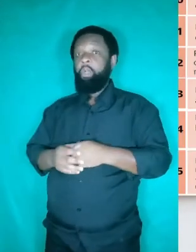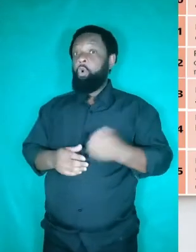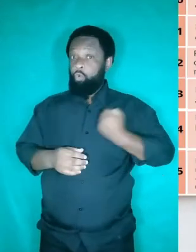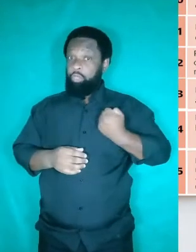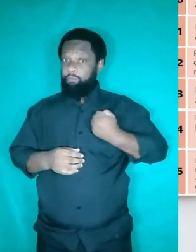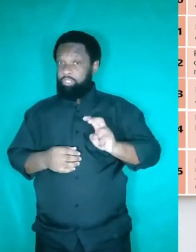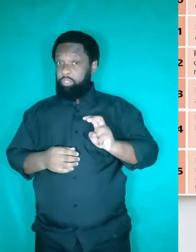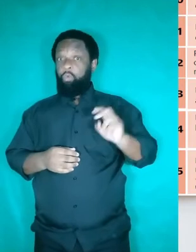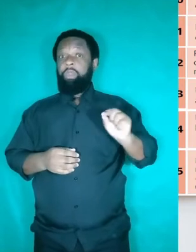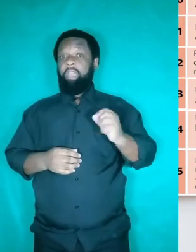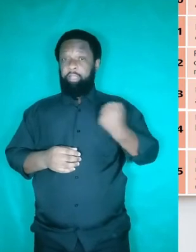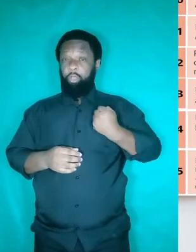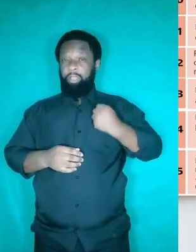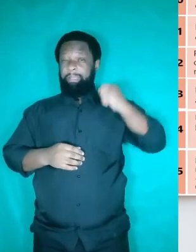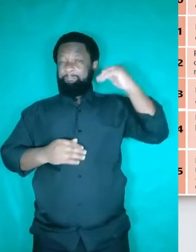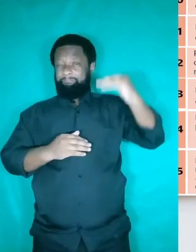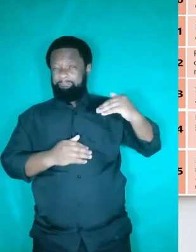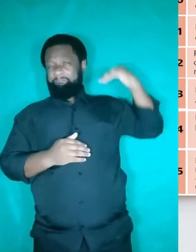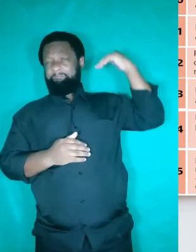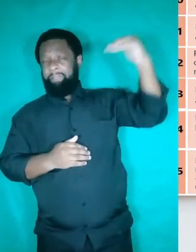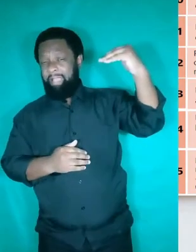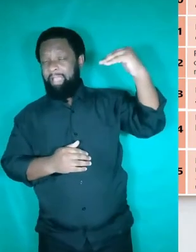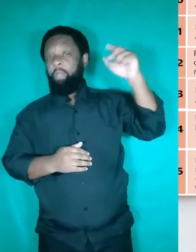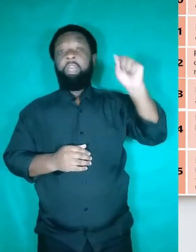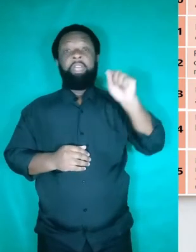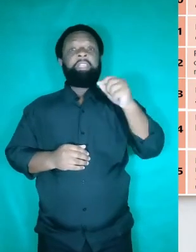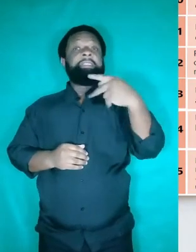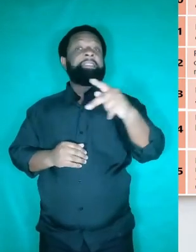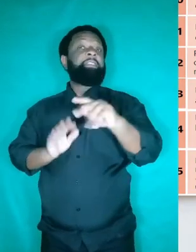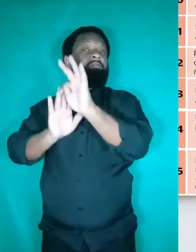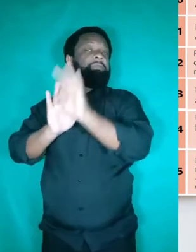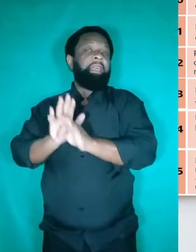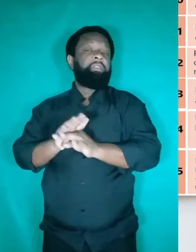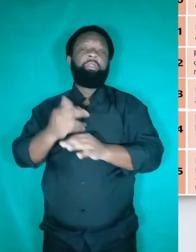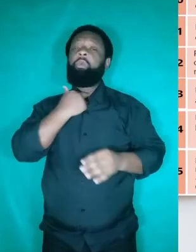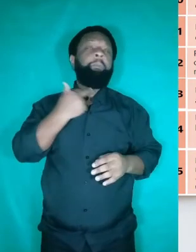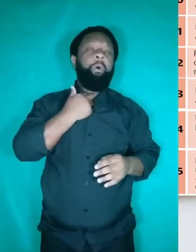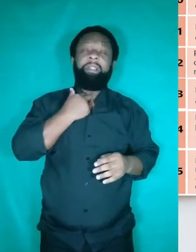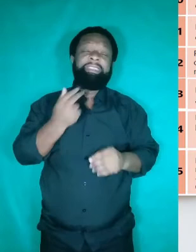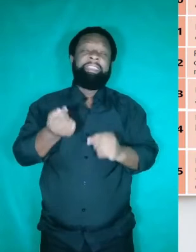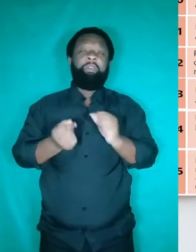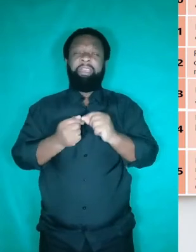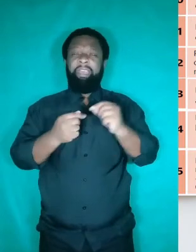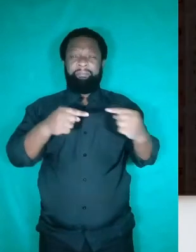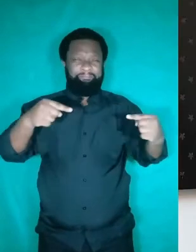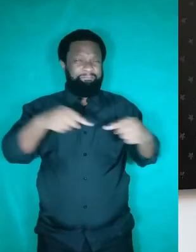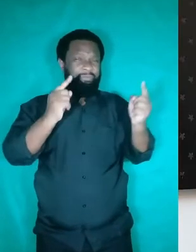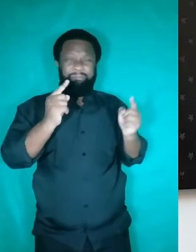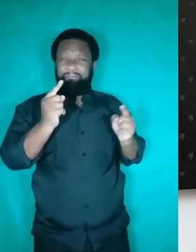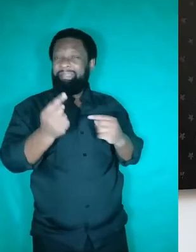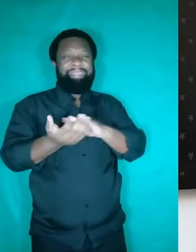conseguir a nota máxima na competência 4, seu texto não pode apresentar nenhuma inadequação.